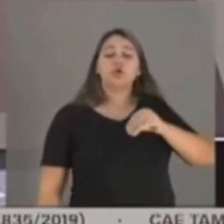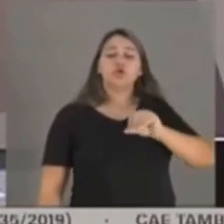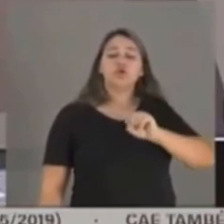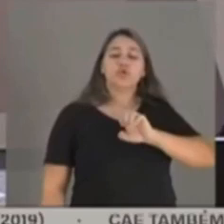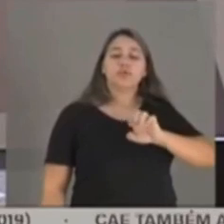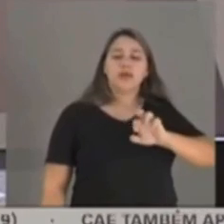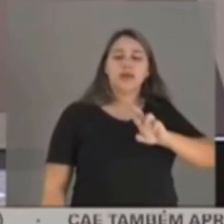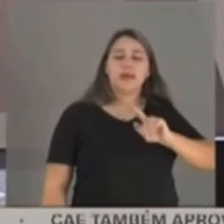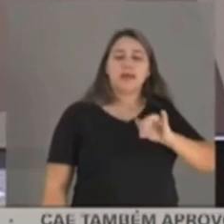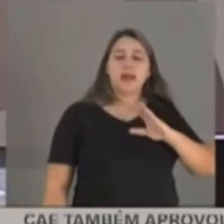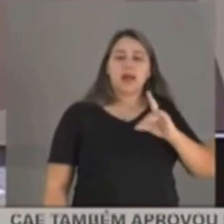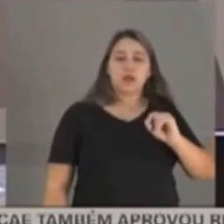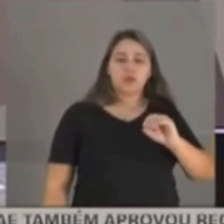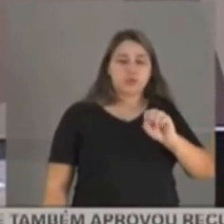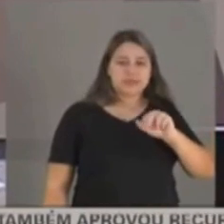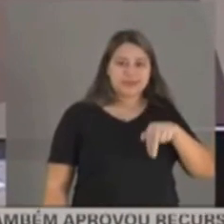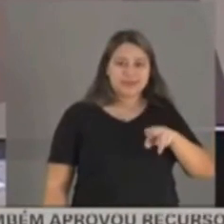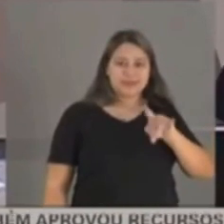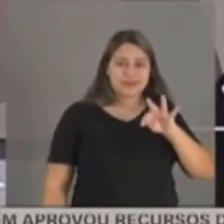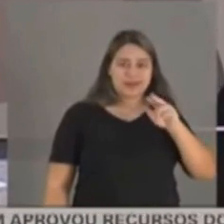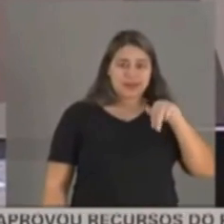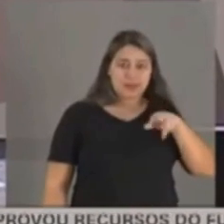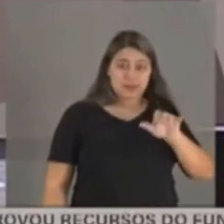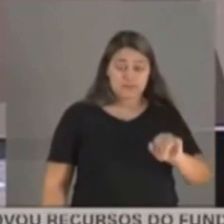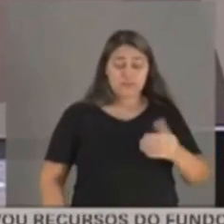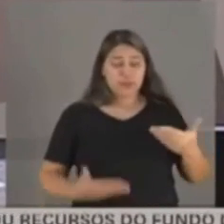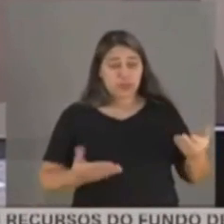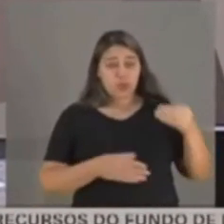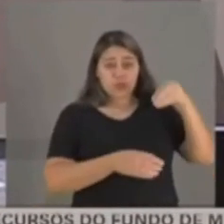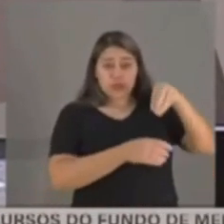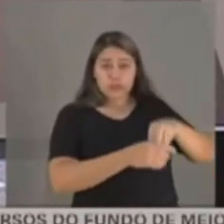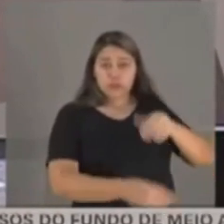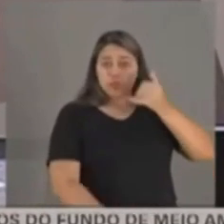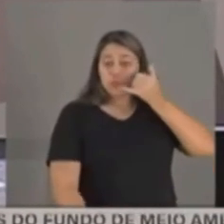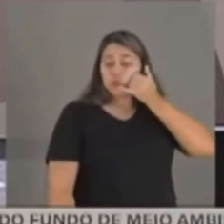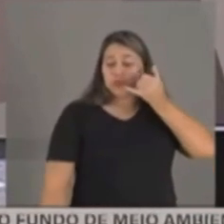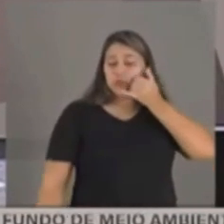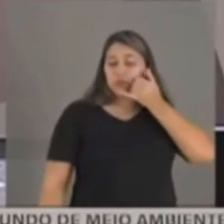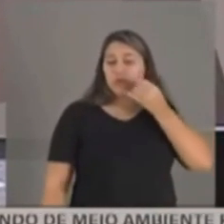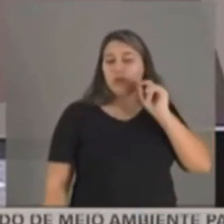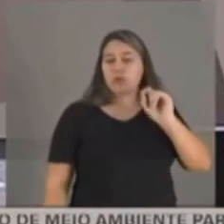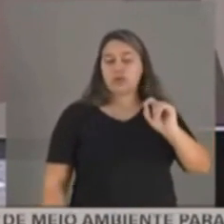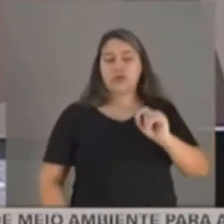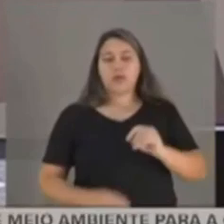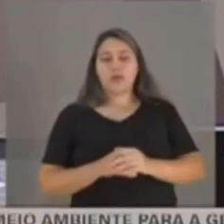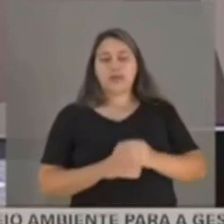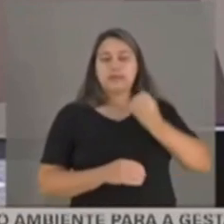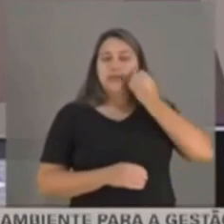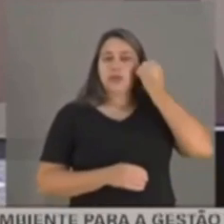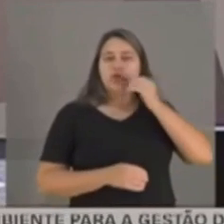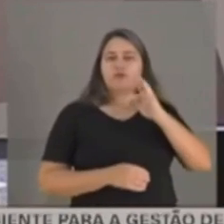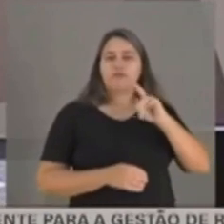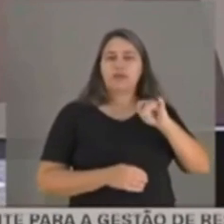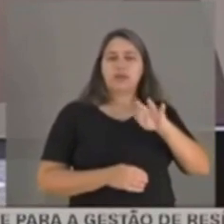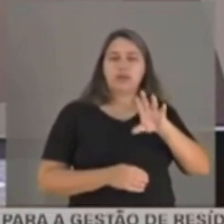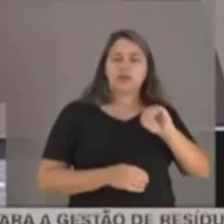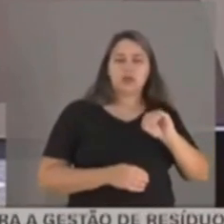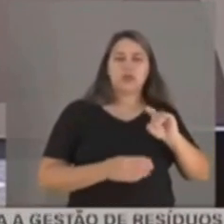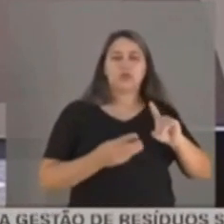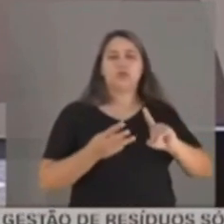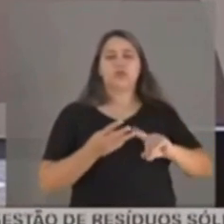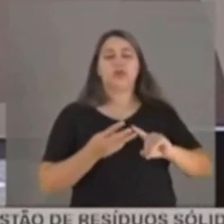José Ricardo Santana. E nesse celular, senador Marco Rogério, senador Fernando Bezerra, senador Luiz Carlos Reis,